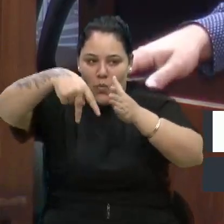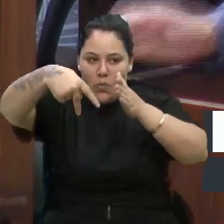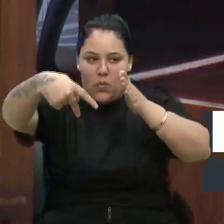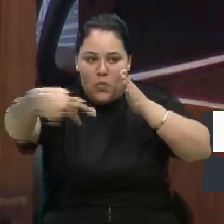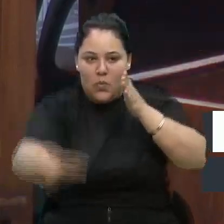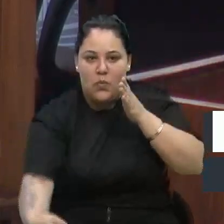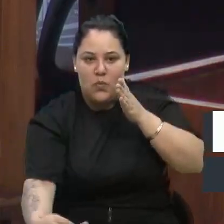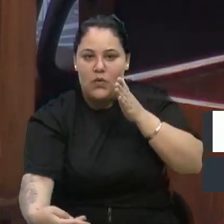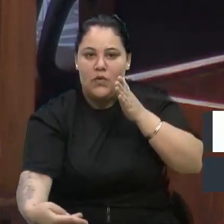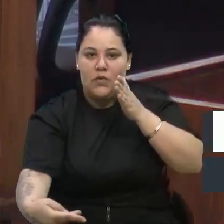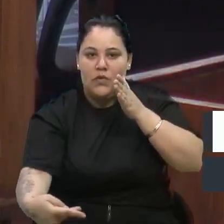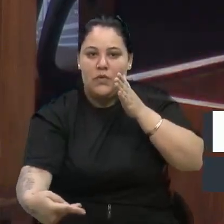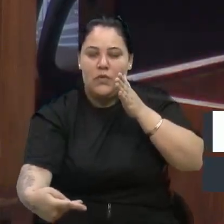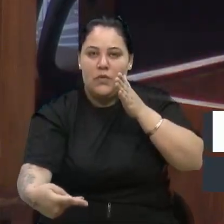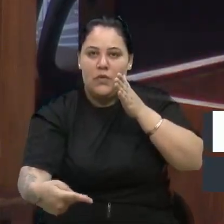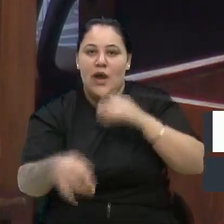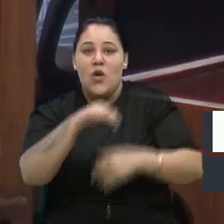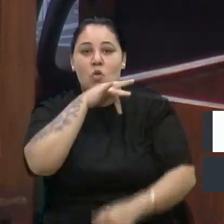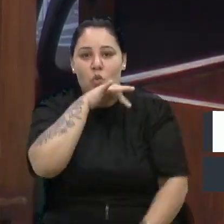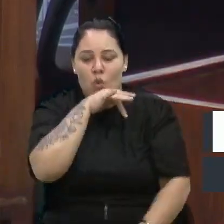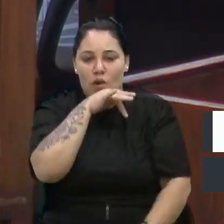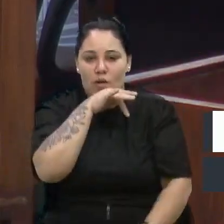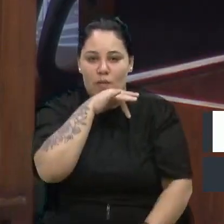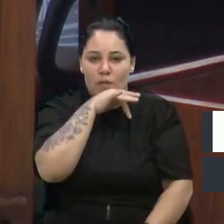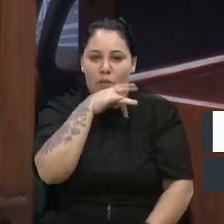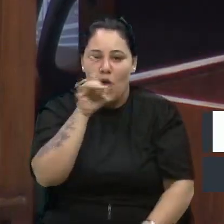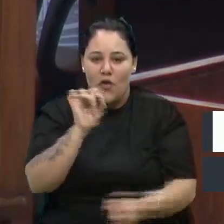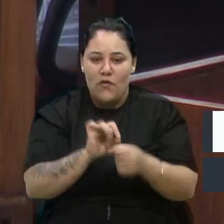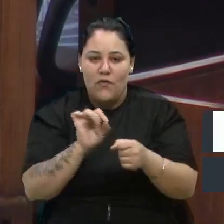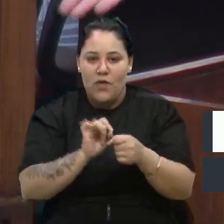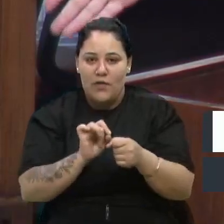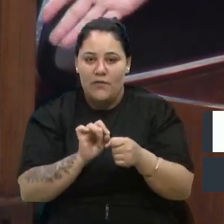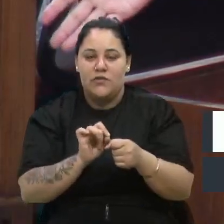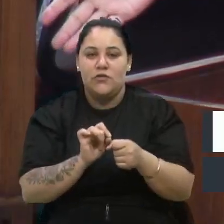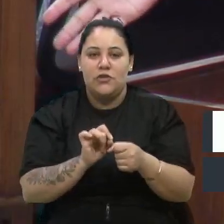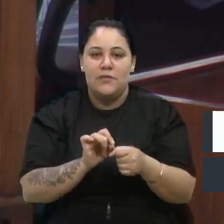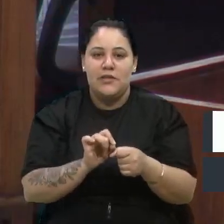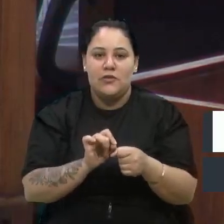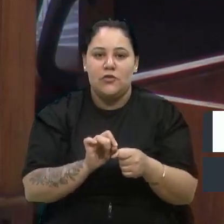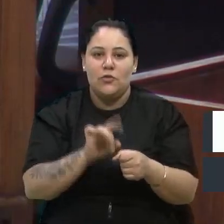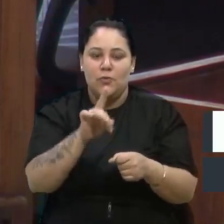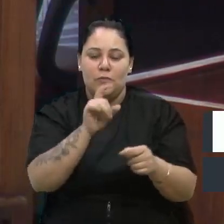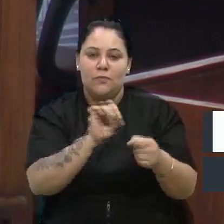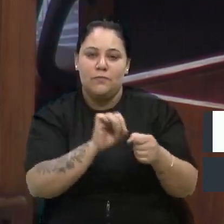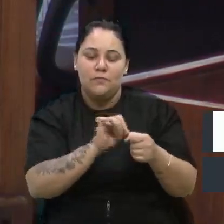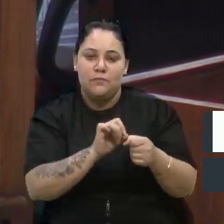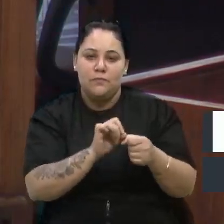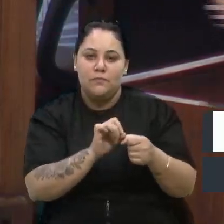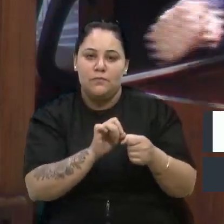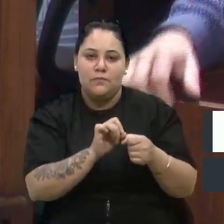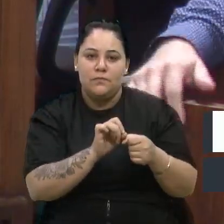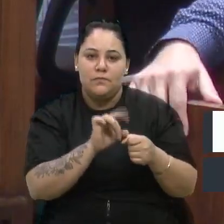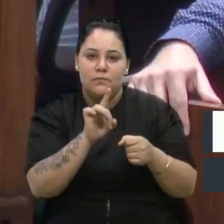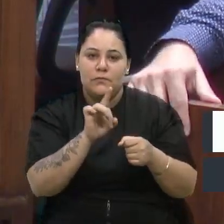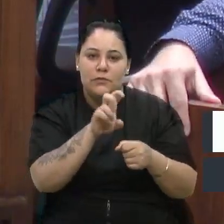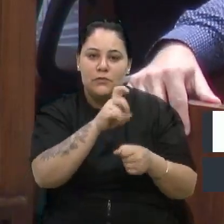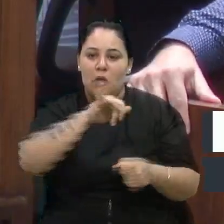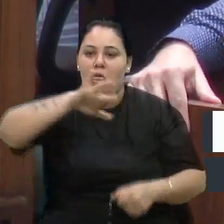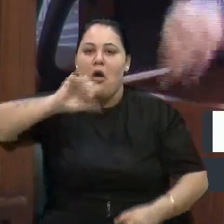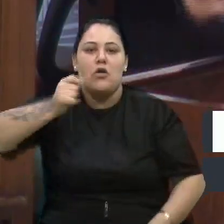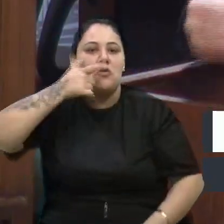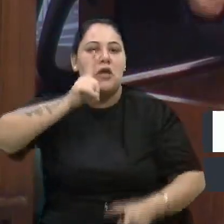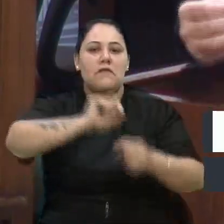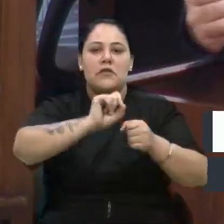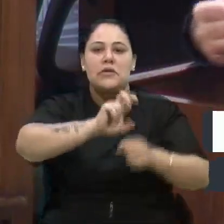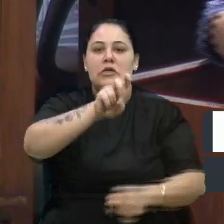metros, porque aí fica ruim, né? Pô, a gente faz uma obra de 5 milhões e não consegue resolver uma obra de 5 mil. E lá na Zona Norte, no Santa